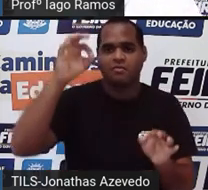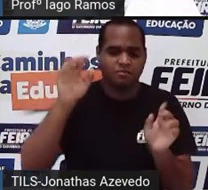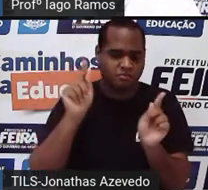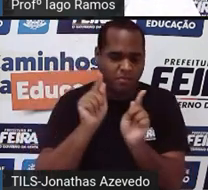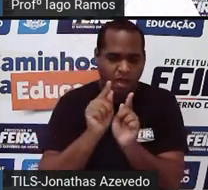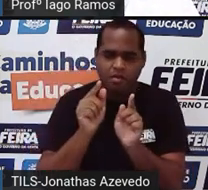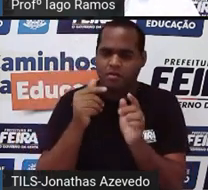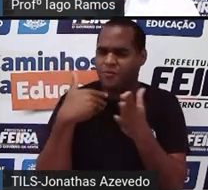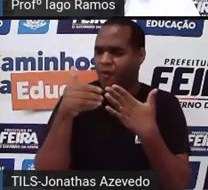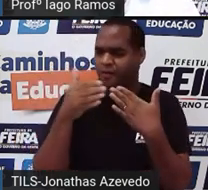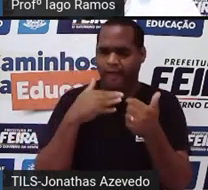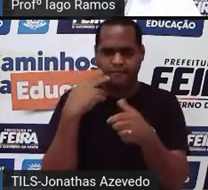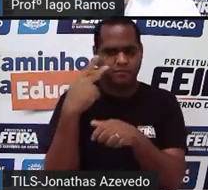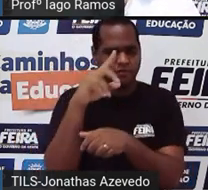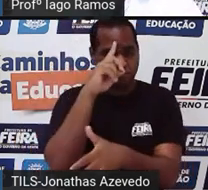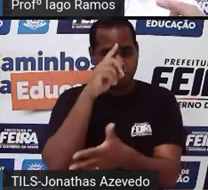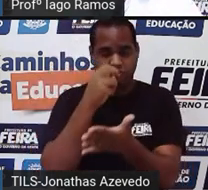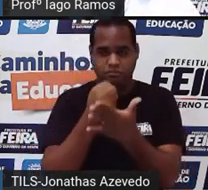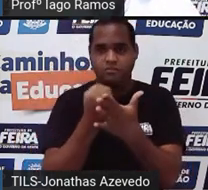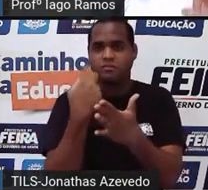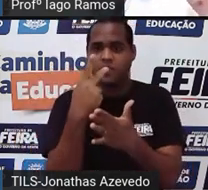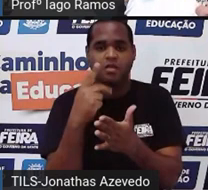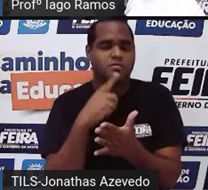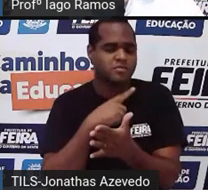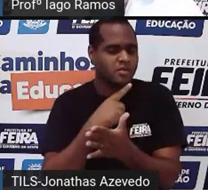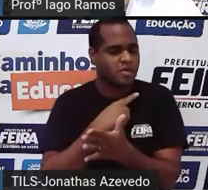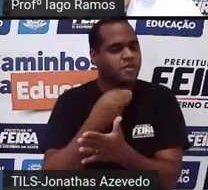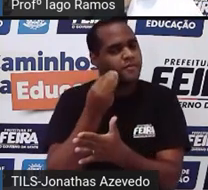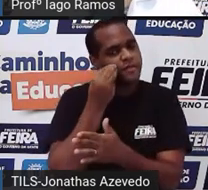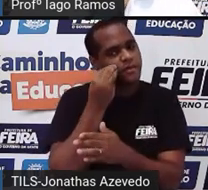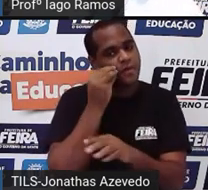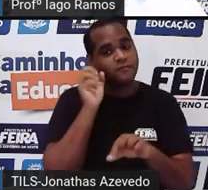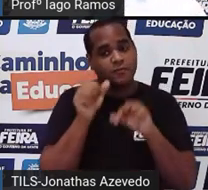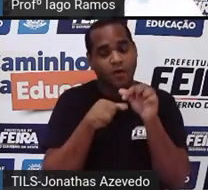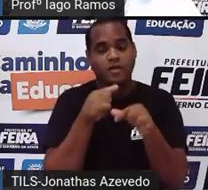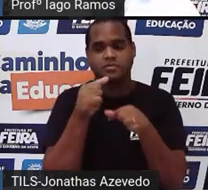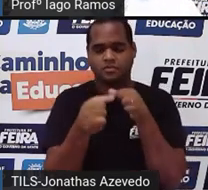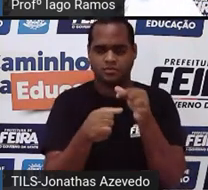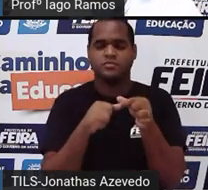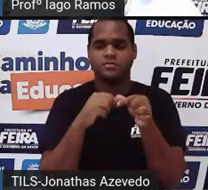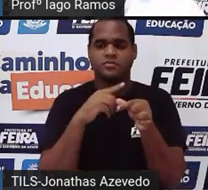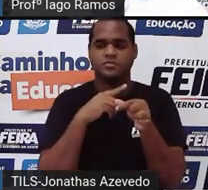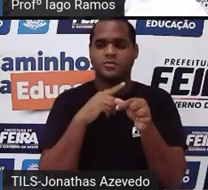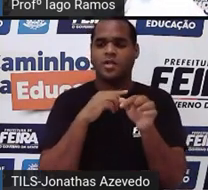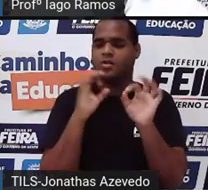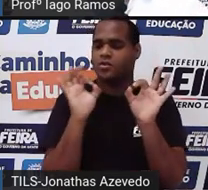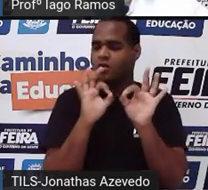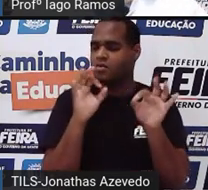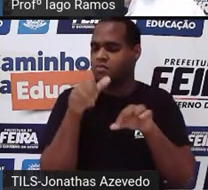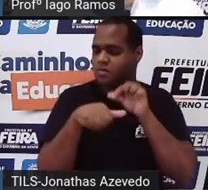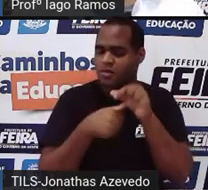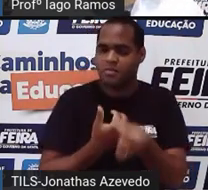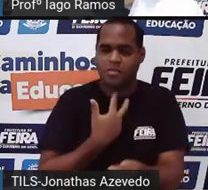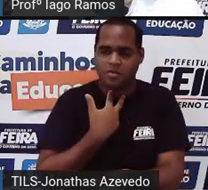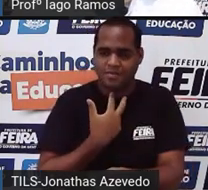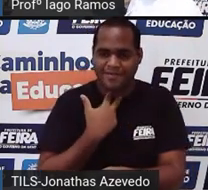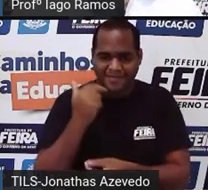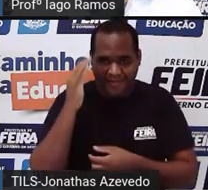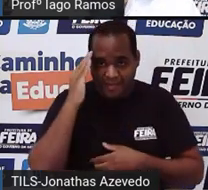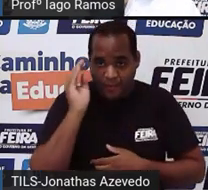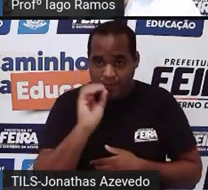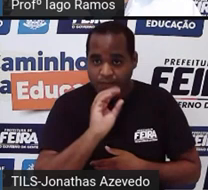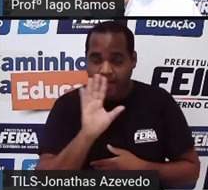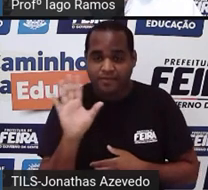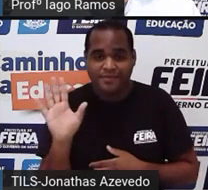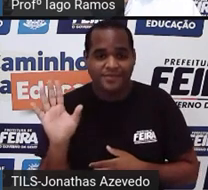quiser, tá bom? E tenta fazer uma transformação sem mudar as medidas que você usou, tá